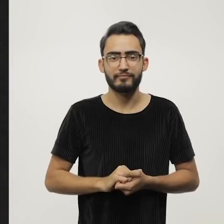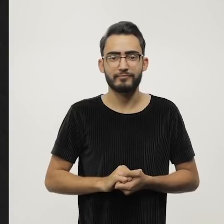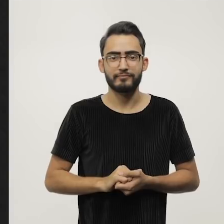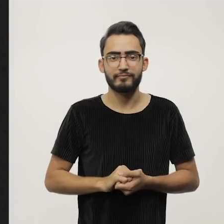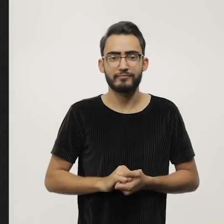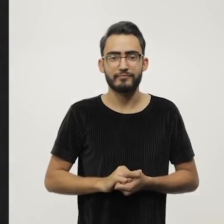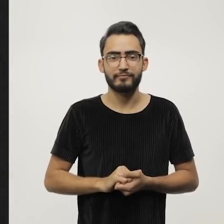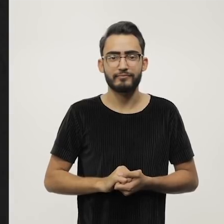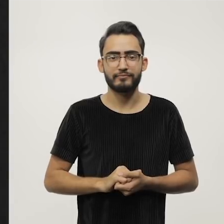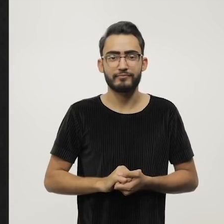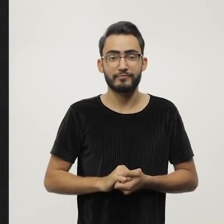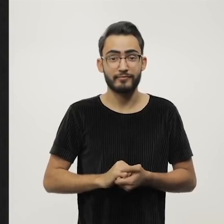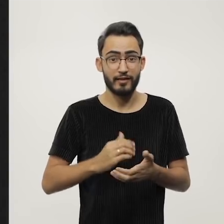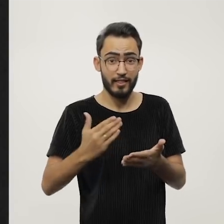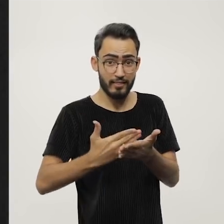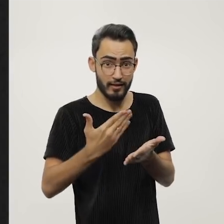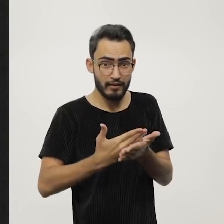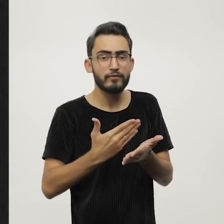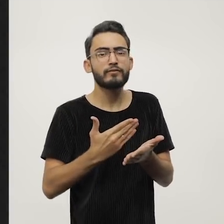Deburo, sempre.